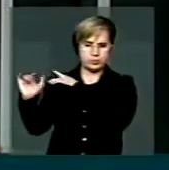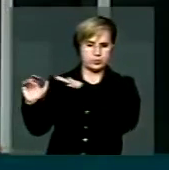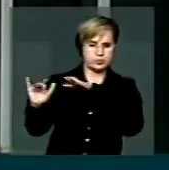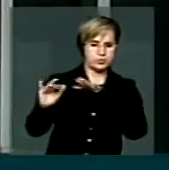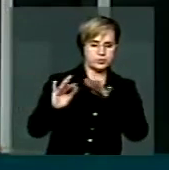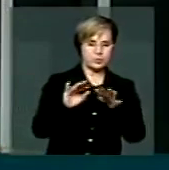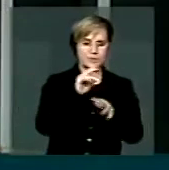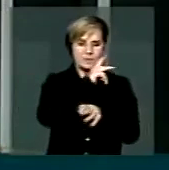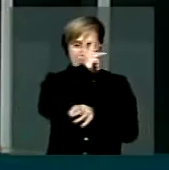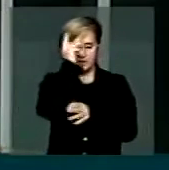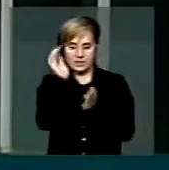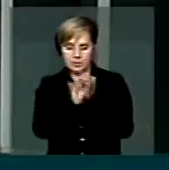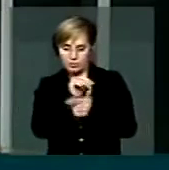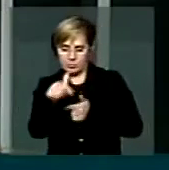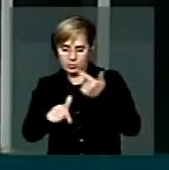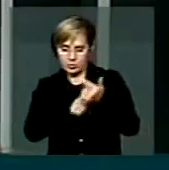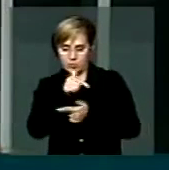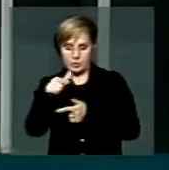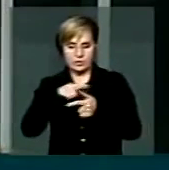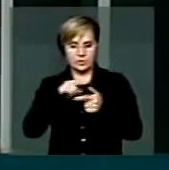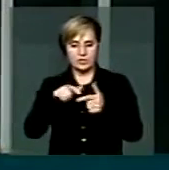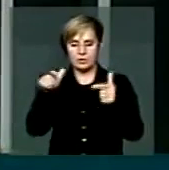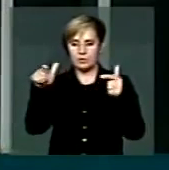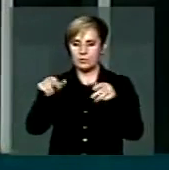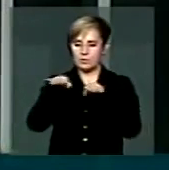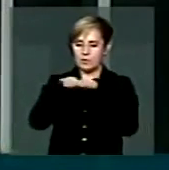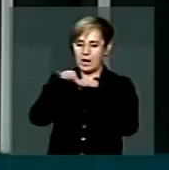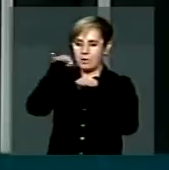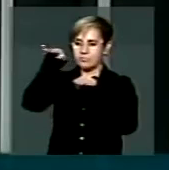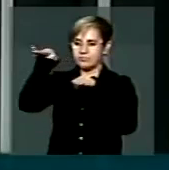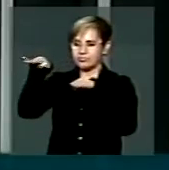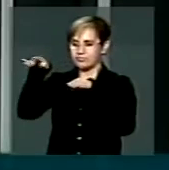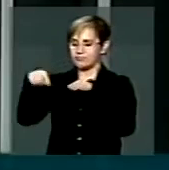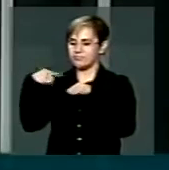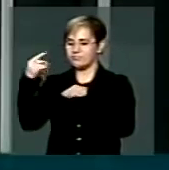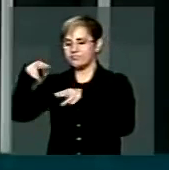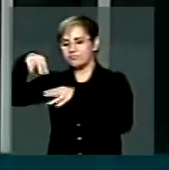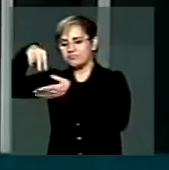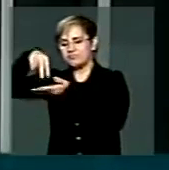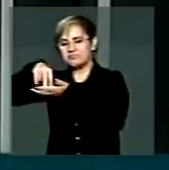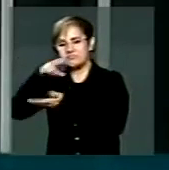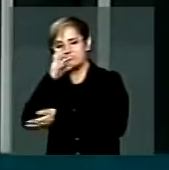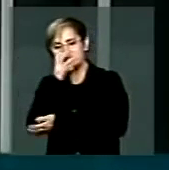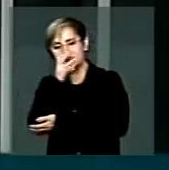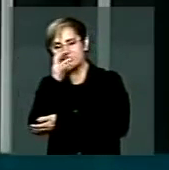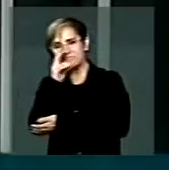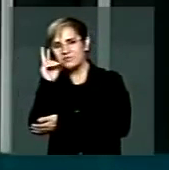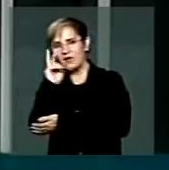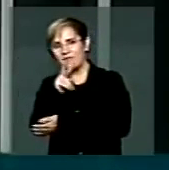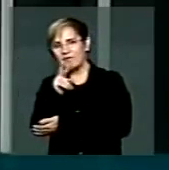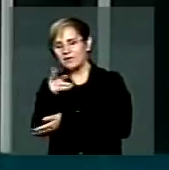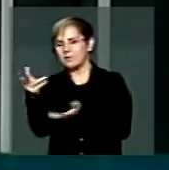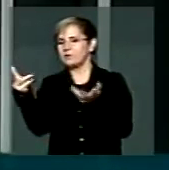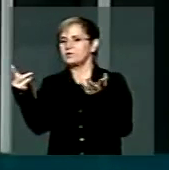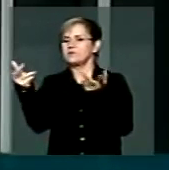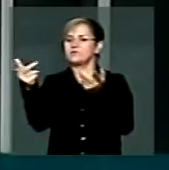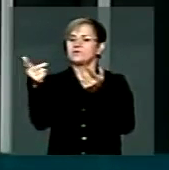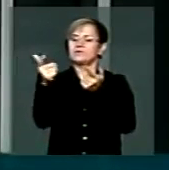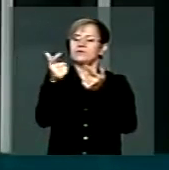tinham um elevado em que nós ficávamos lá a ouvir aquele grande